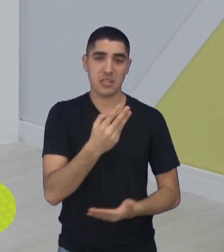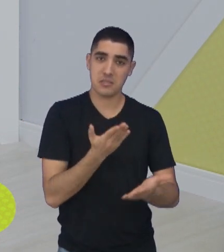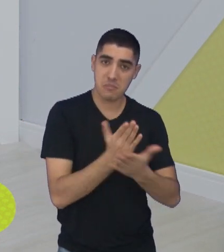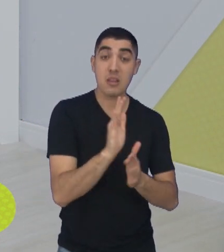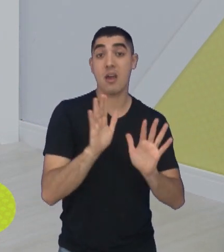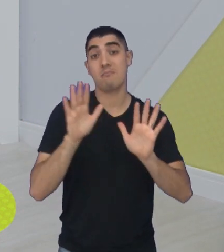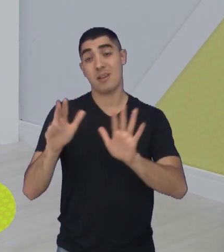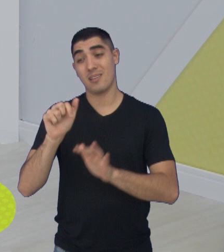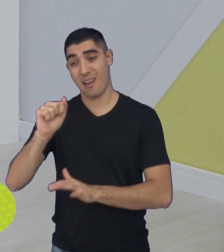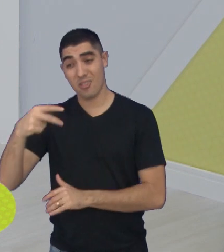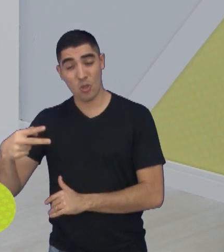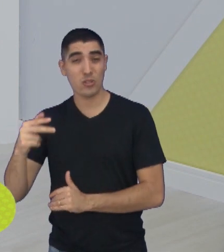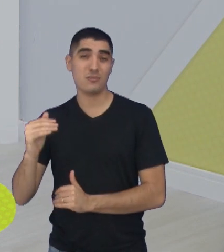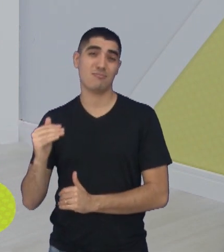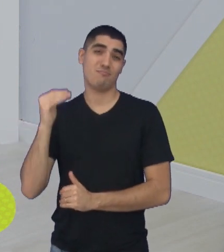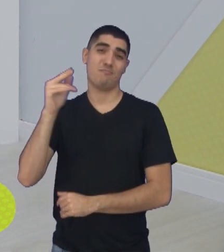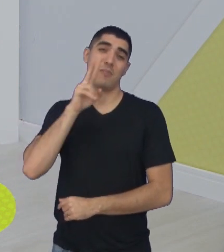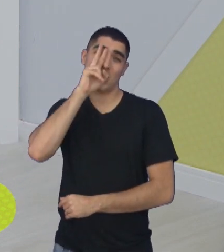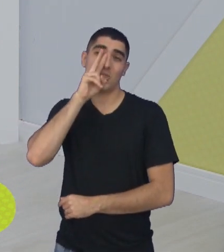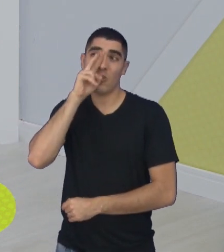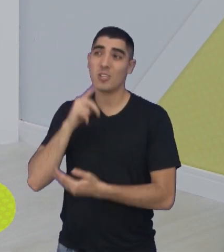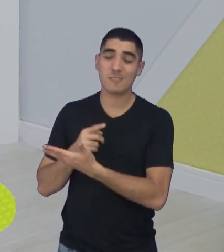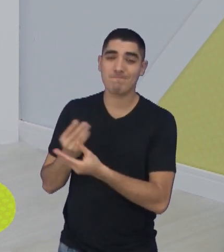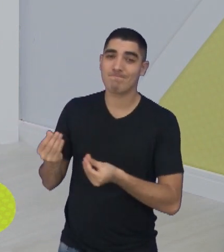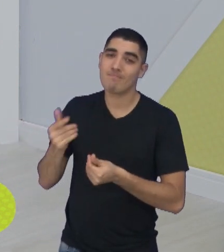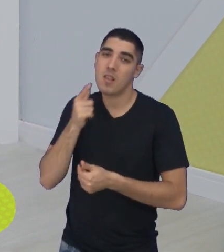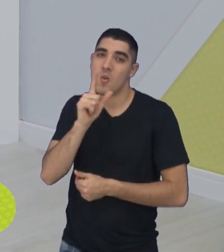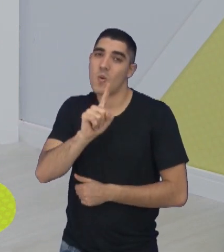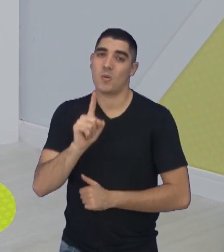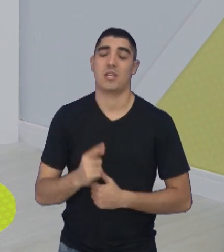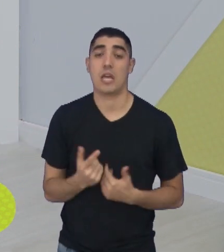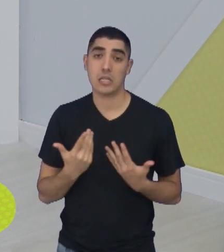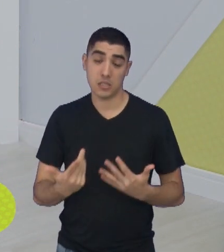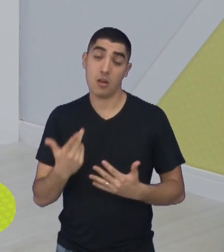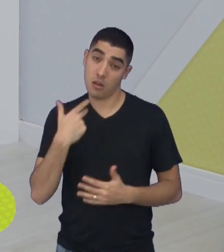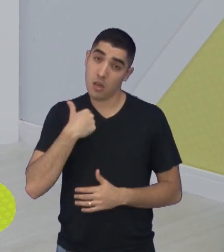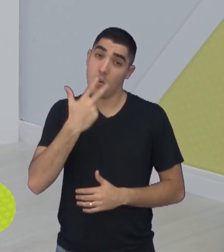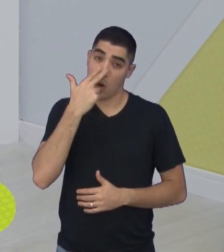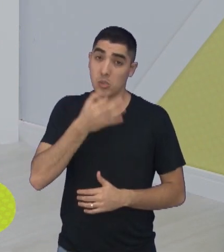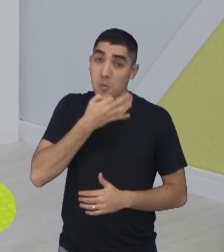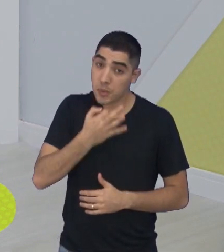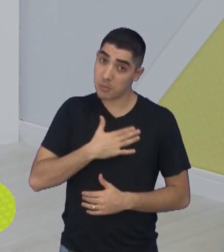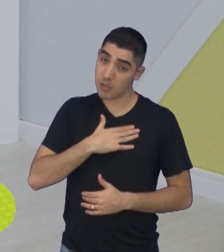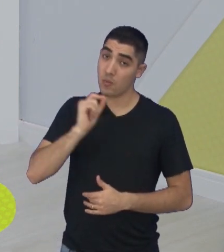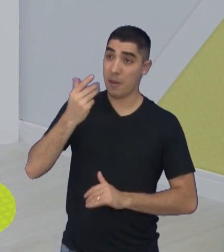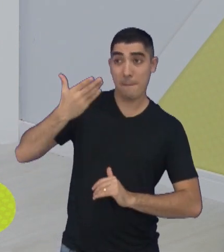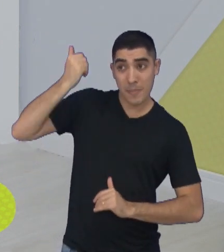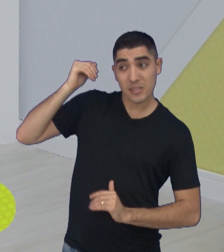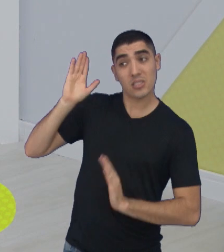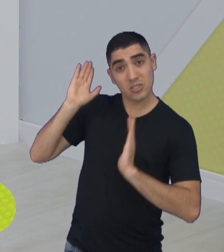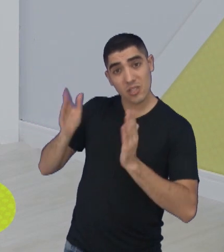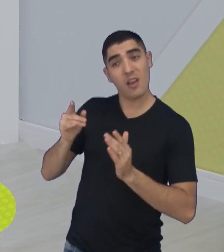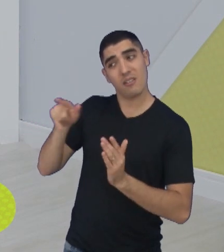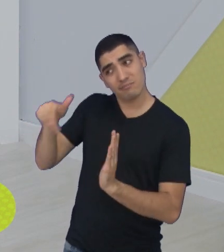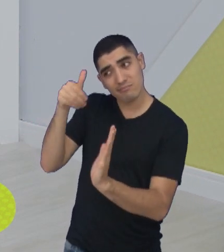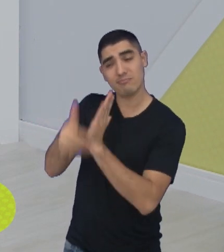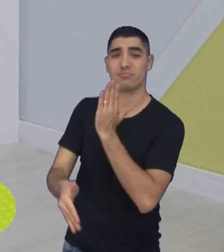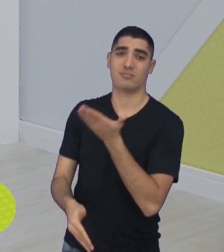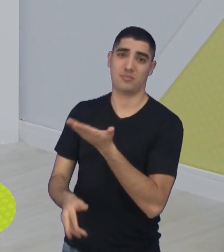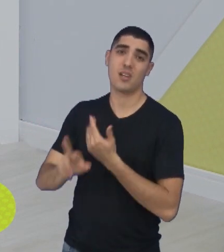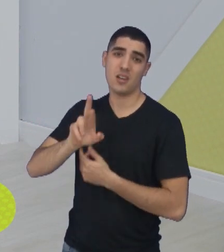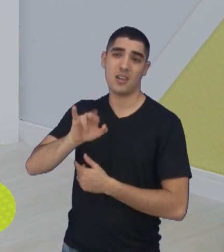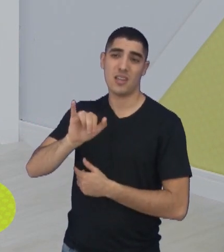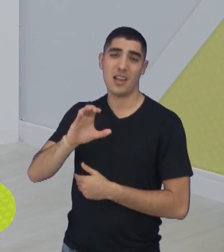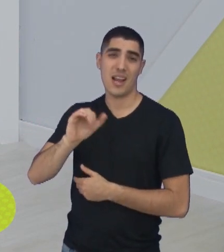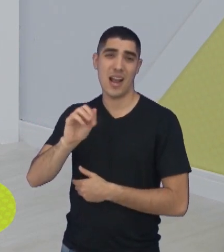deu aquela derrapada na reta final, para mim, a Lígia deveria ter sido demitido naquela oportunidade, a Saf ainda apostou na permanência dele,